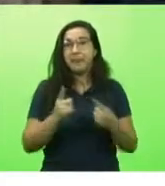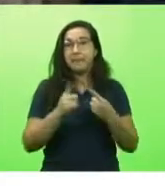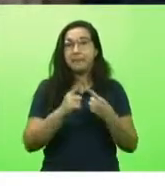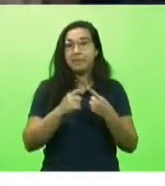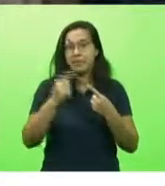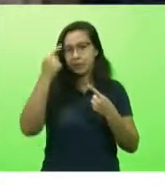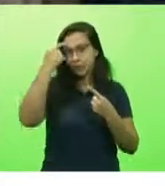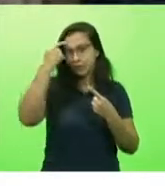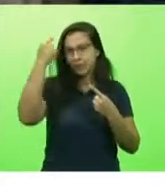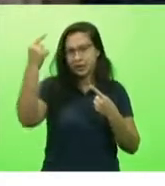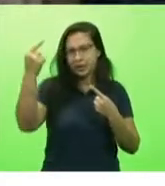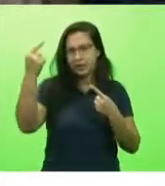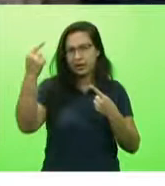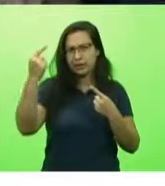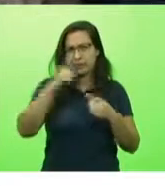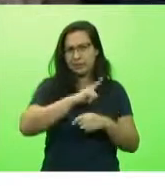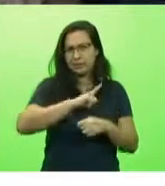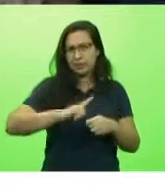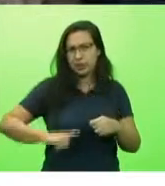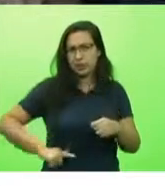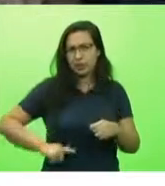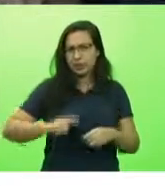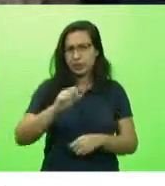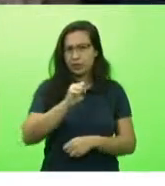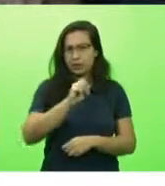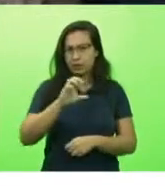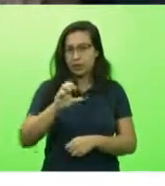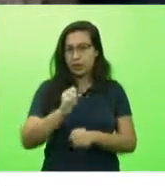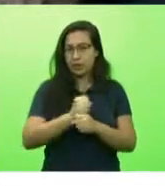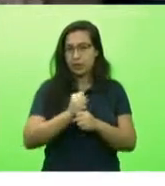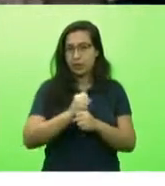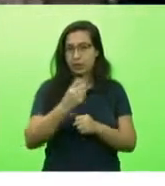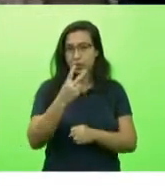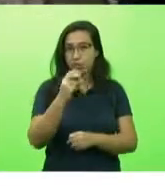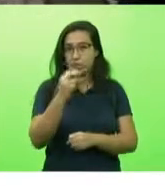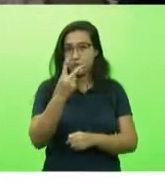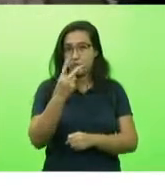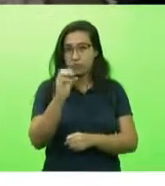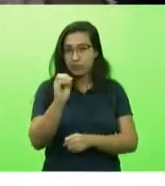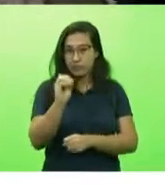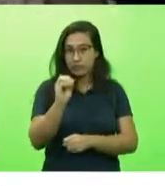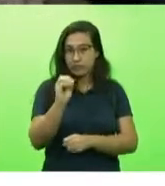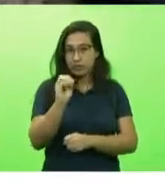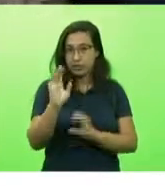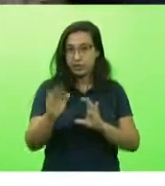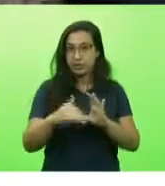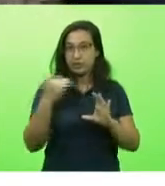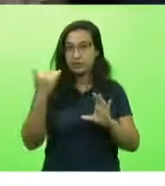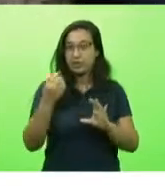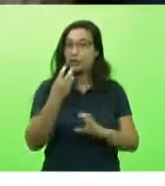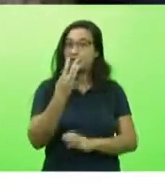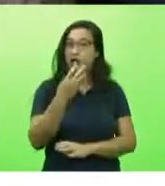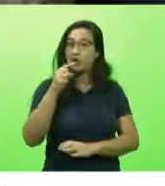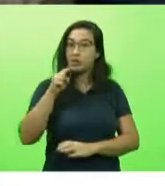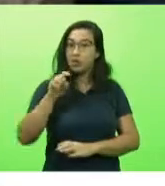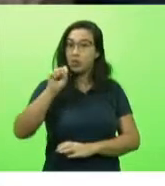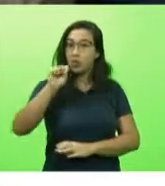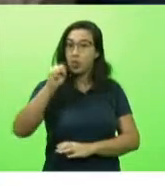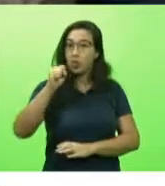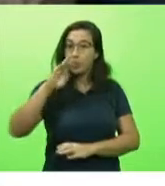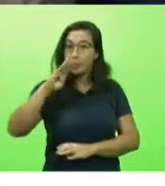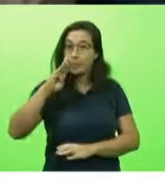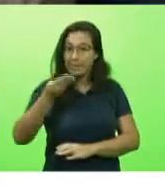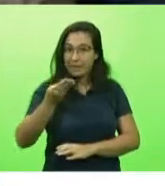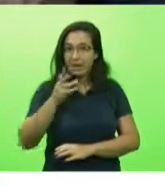lembrar que o governo de Santa Catarina, em 2020, recebeu repasses de 3,8 bilhões de